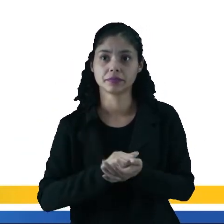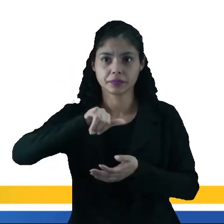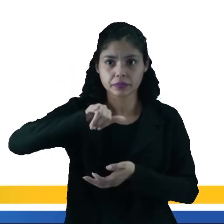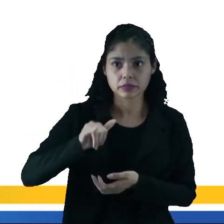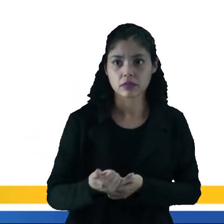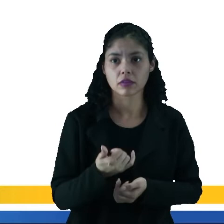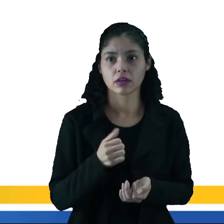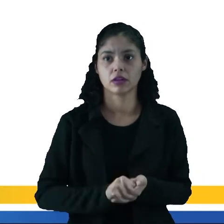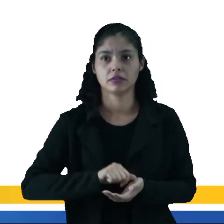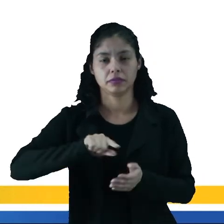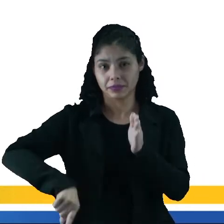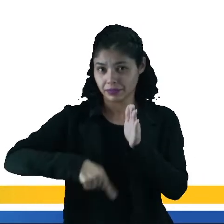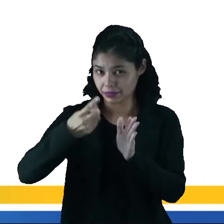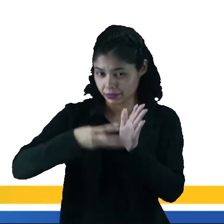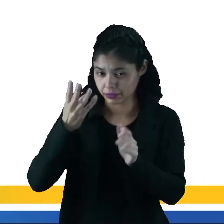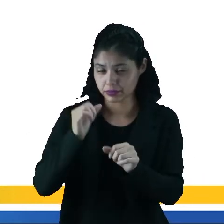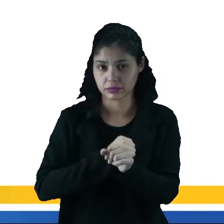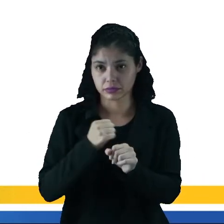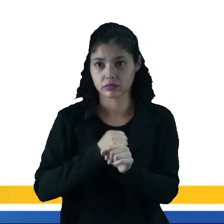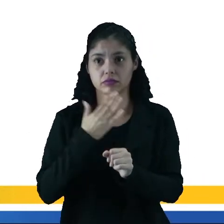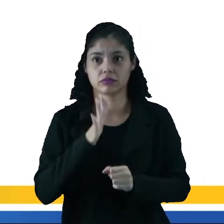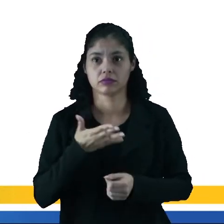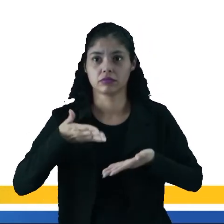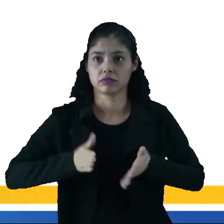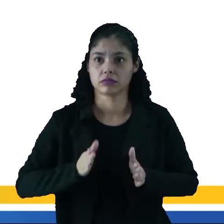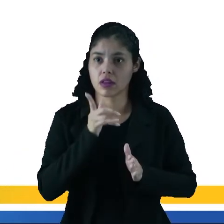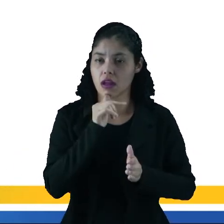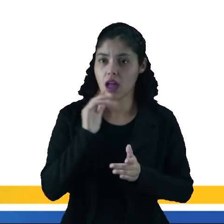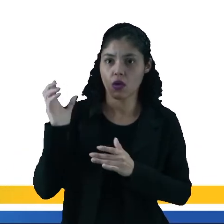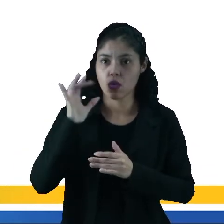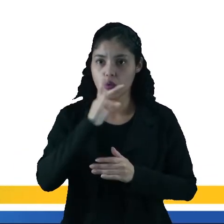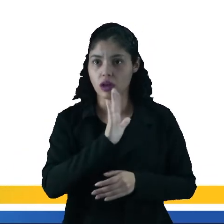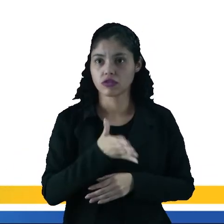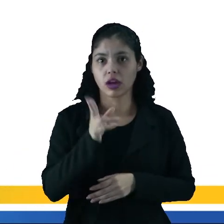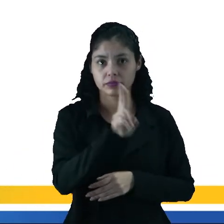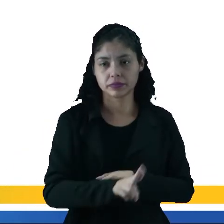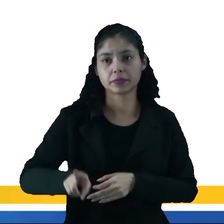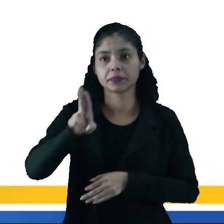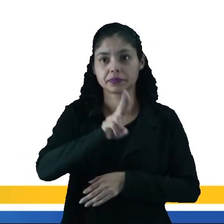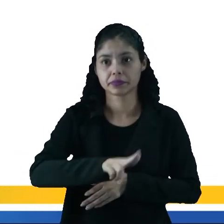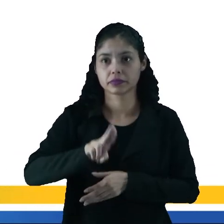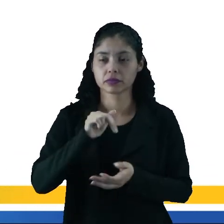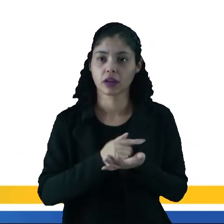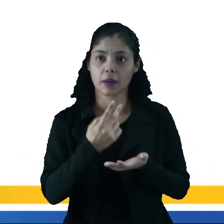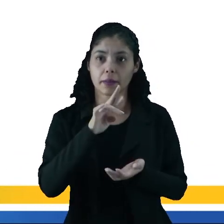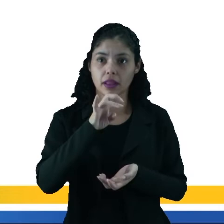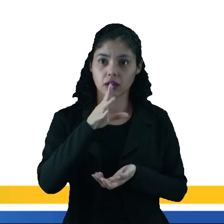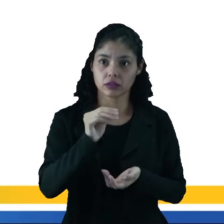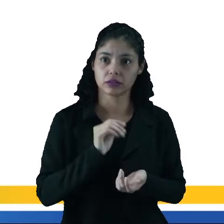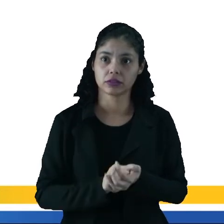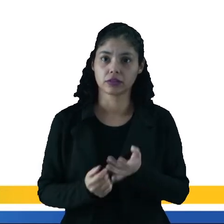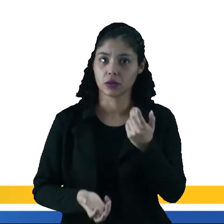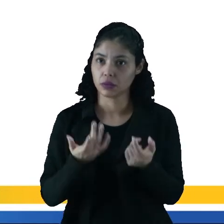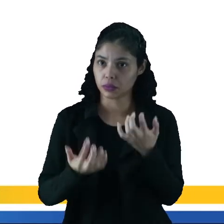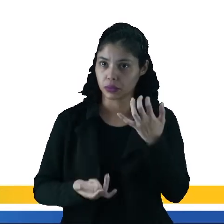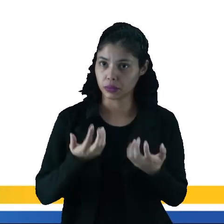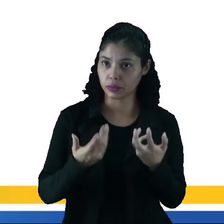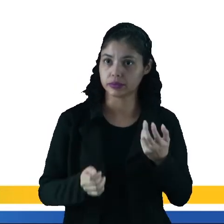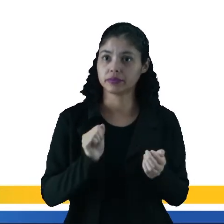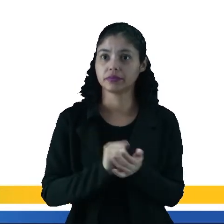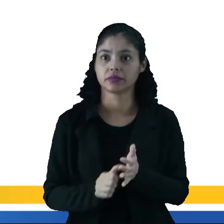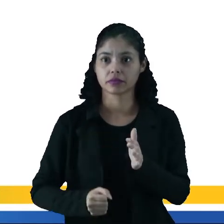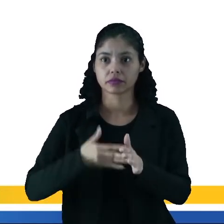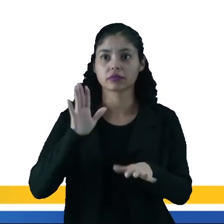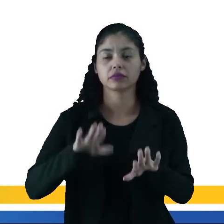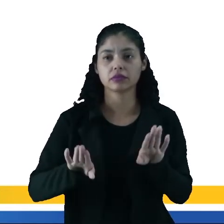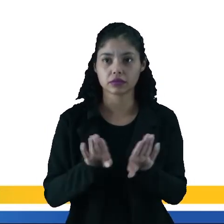aproveitada há milhares de anos. As nascentes de água quente eram usadas no paleolítico para cozinhar e